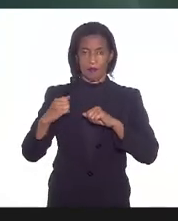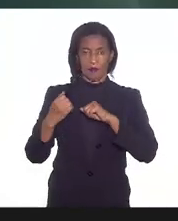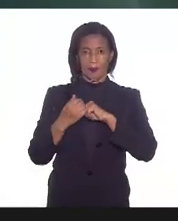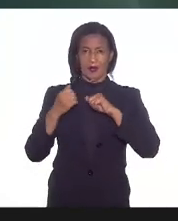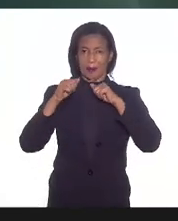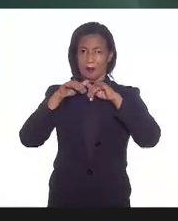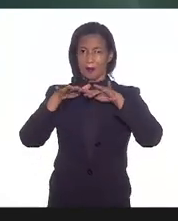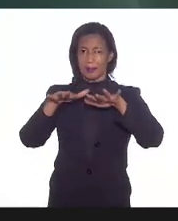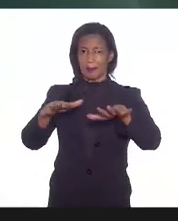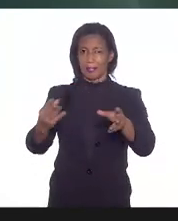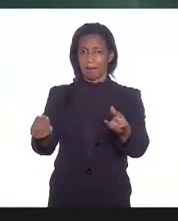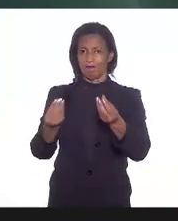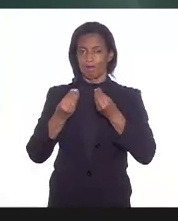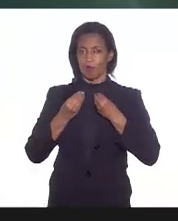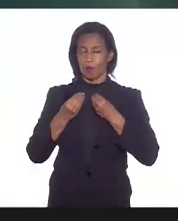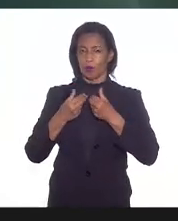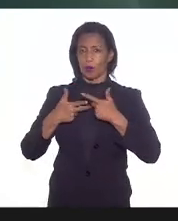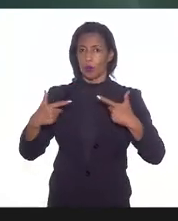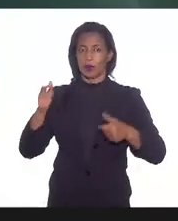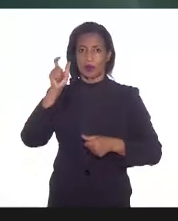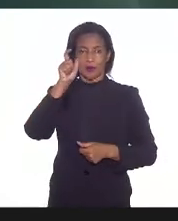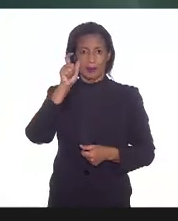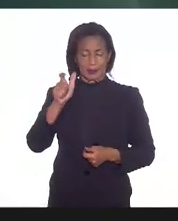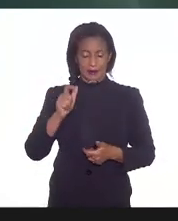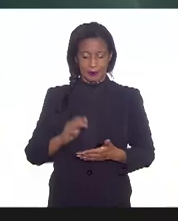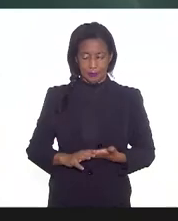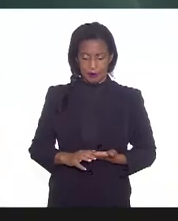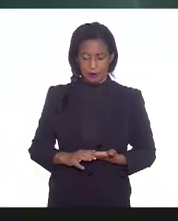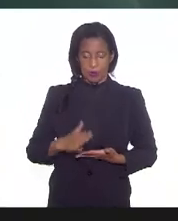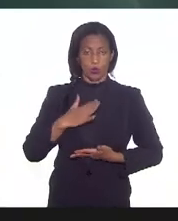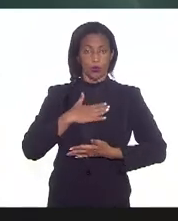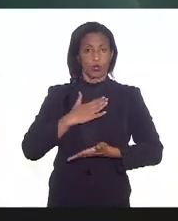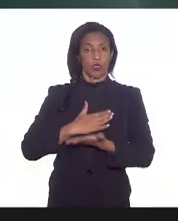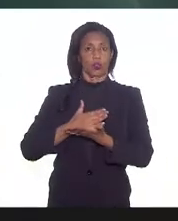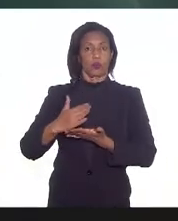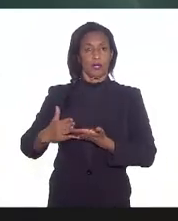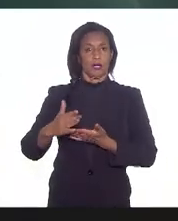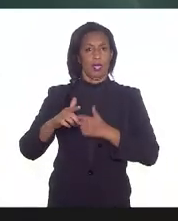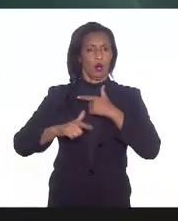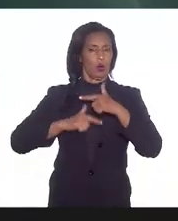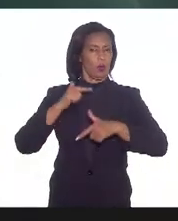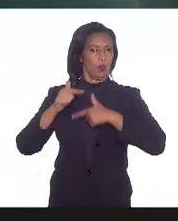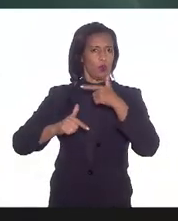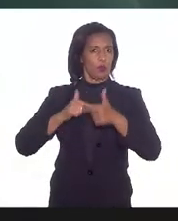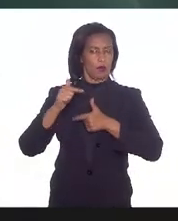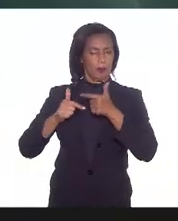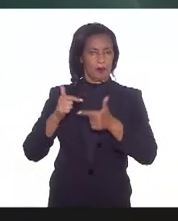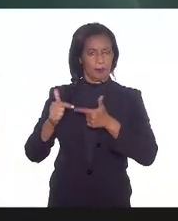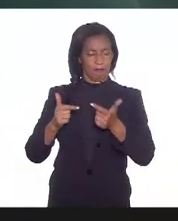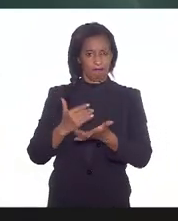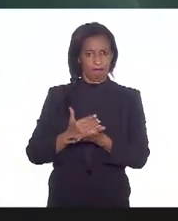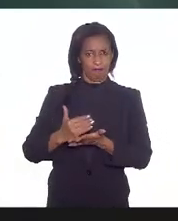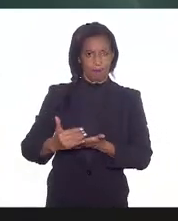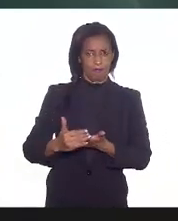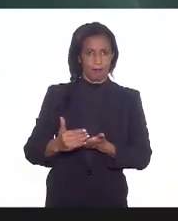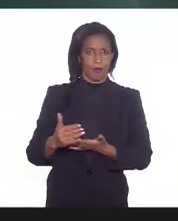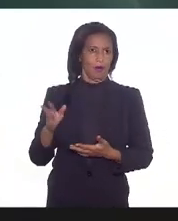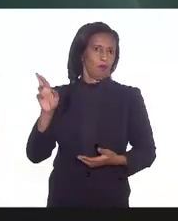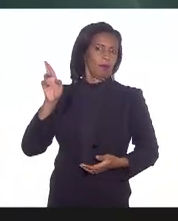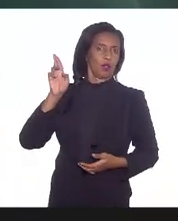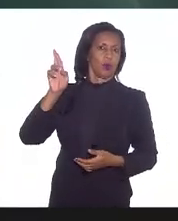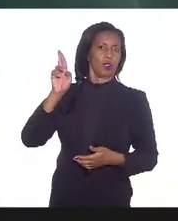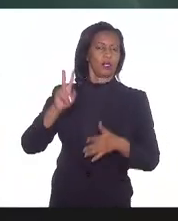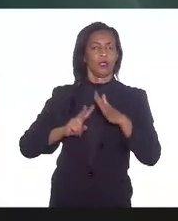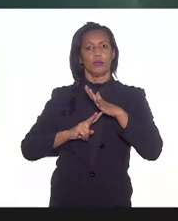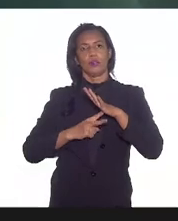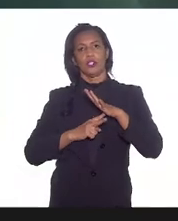interessantes gostaria de começar dizendo que o problema epidemiológico lançado pelo representante do